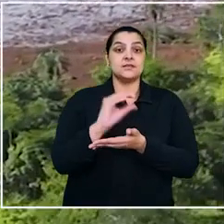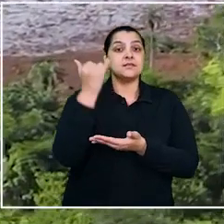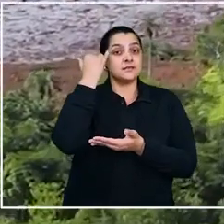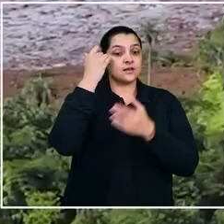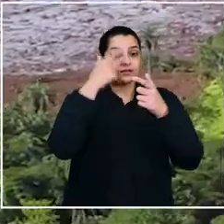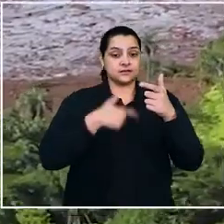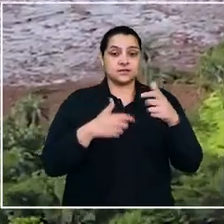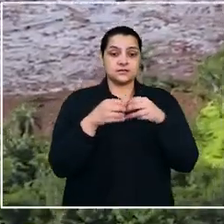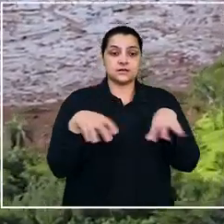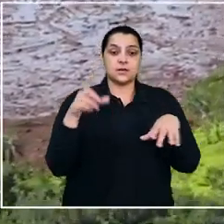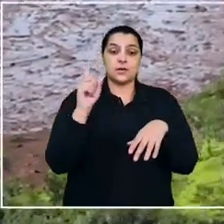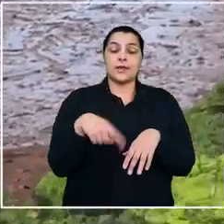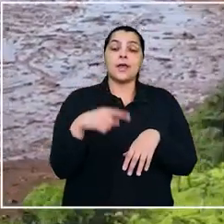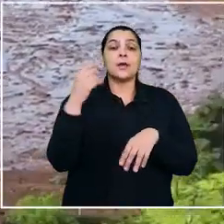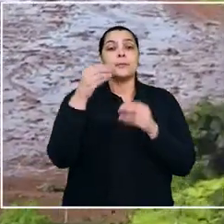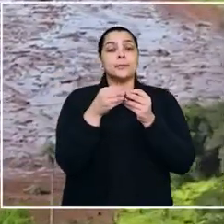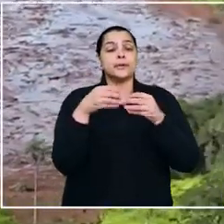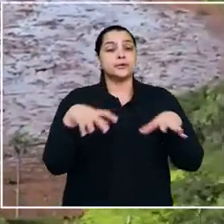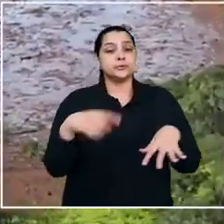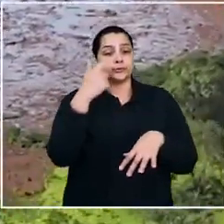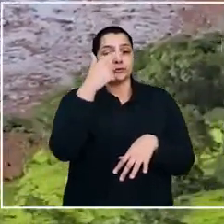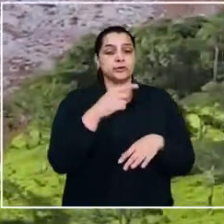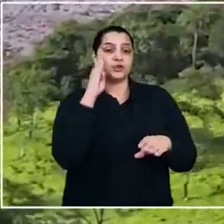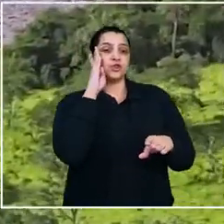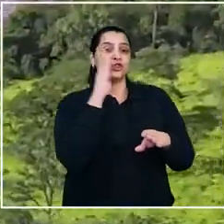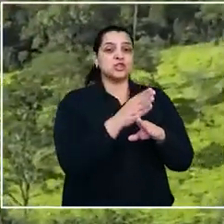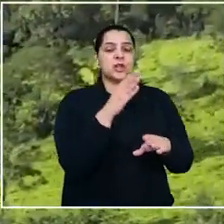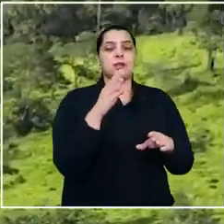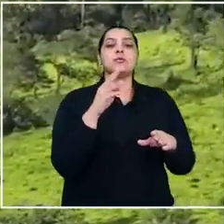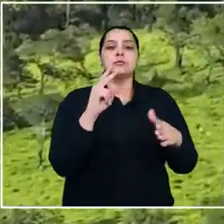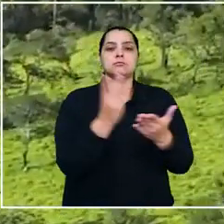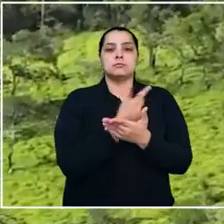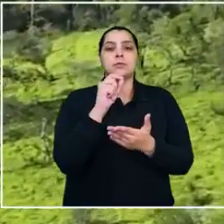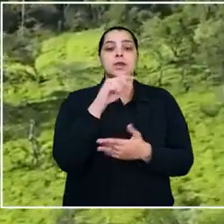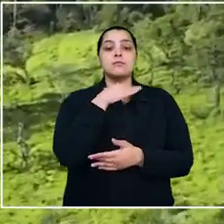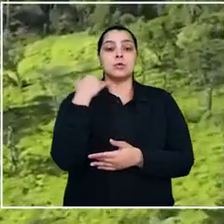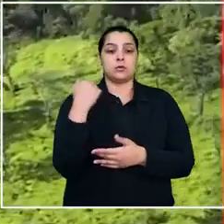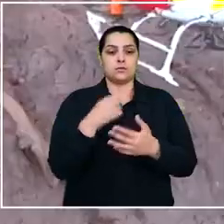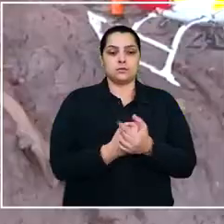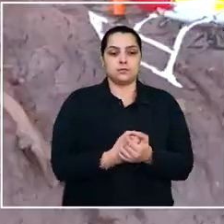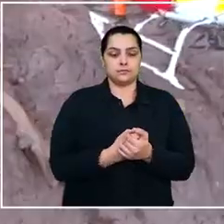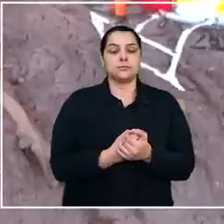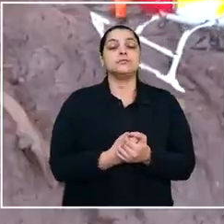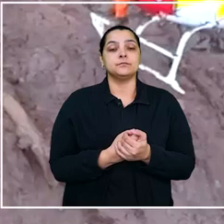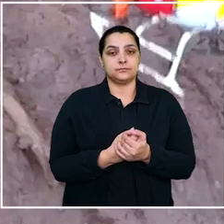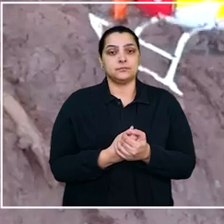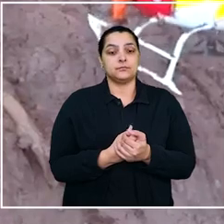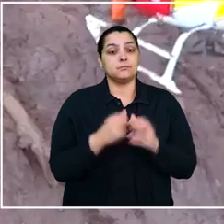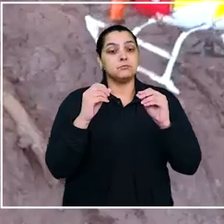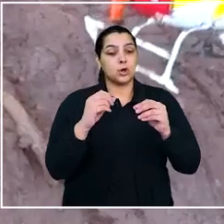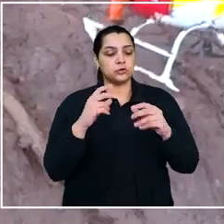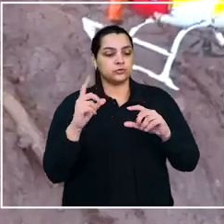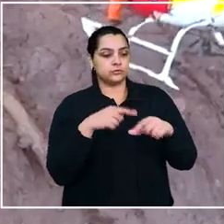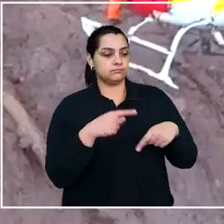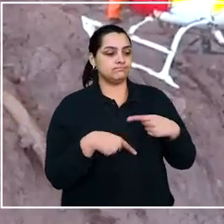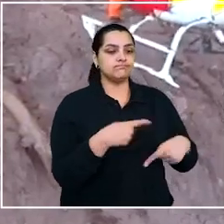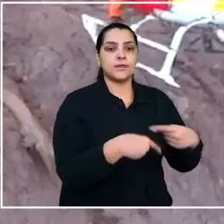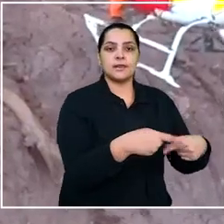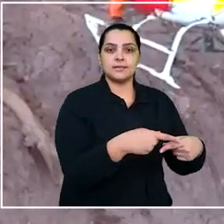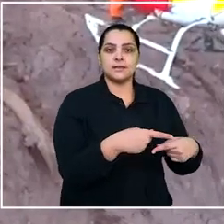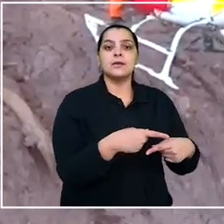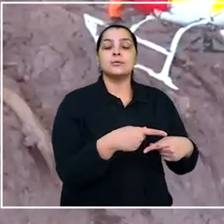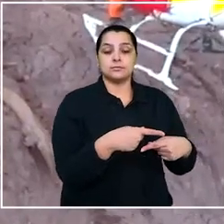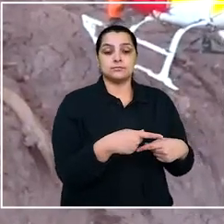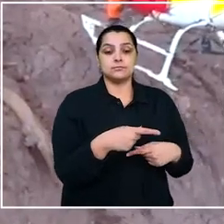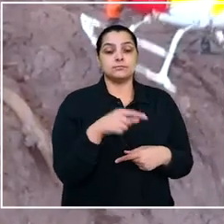solicitada no processo diz respeito aos danos causados diretamente à vítima da tragédia. Nesse caso, a reparação pode ser transmitida